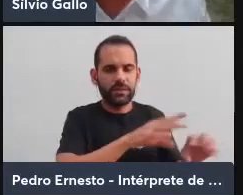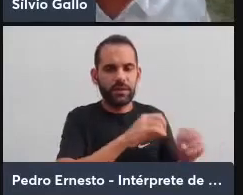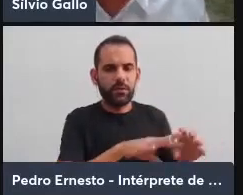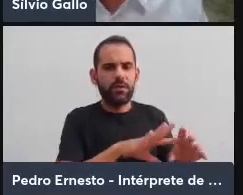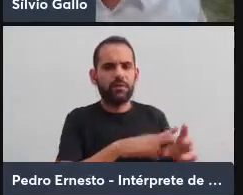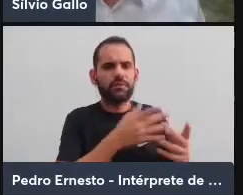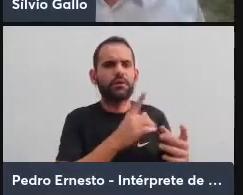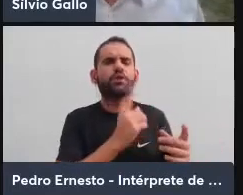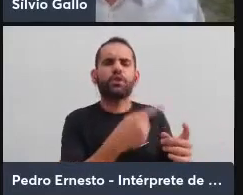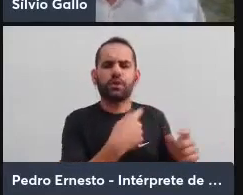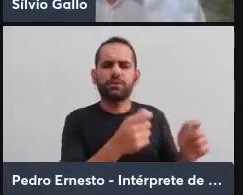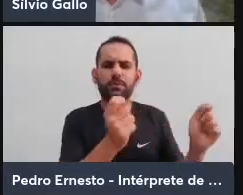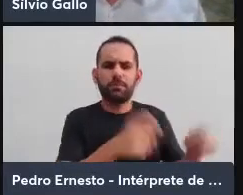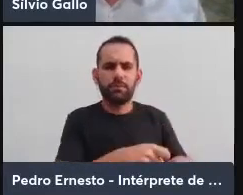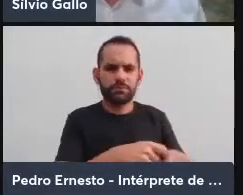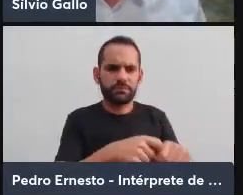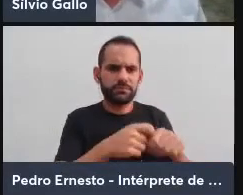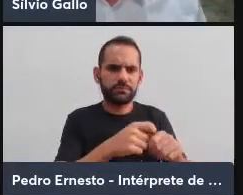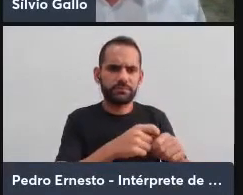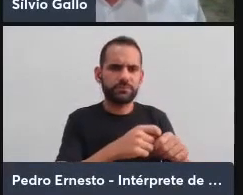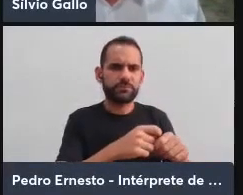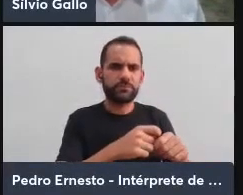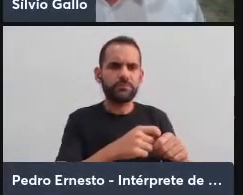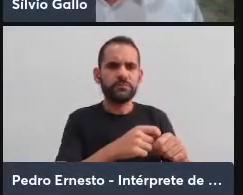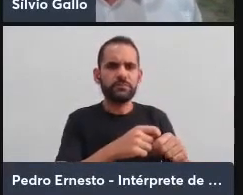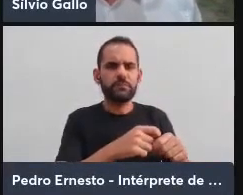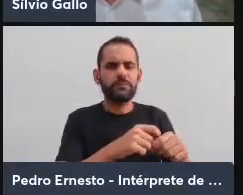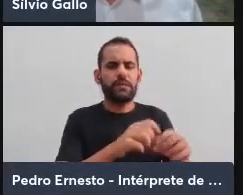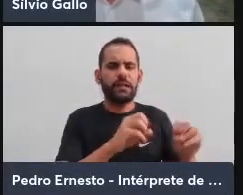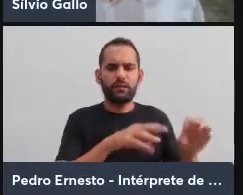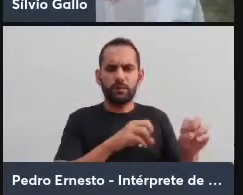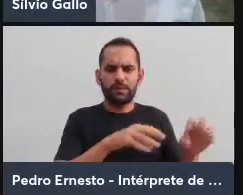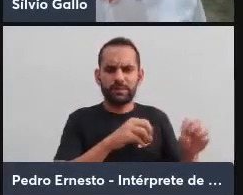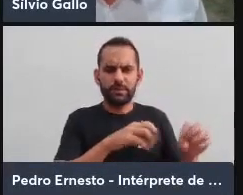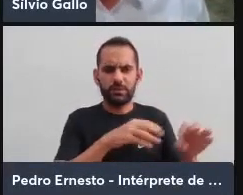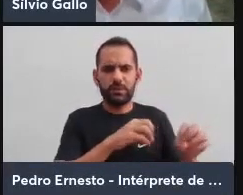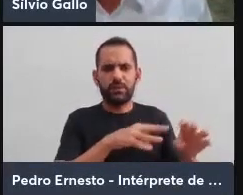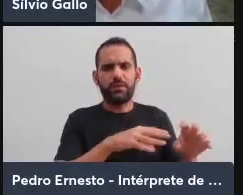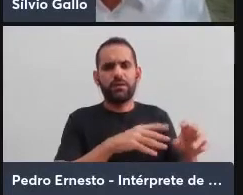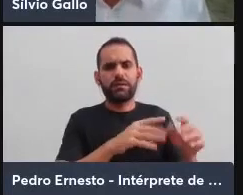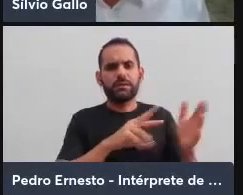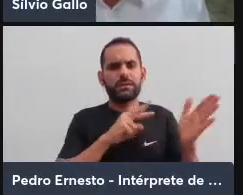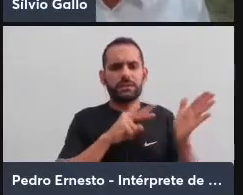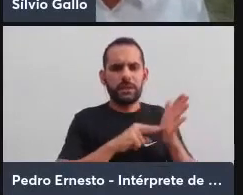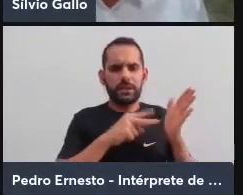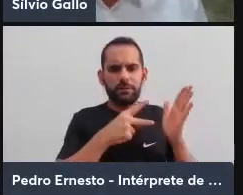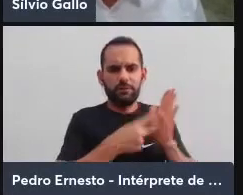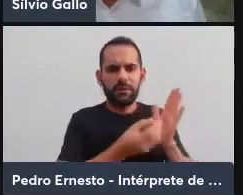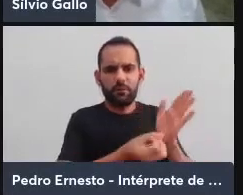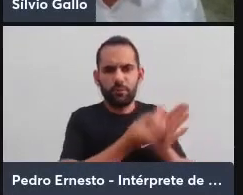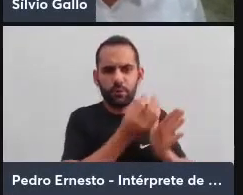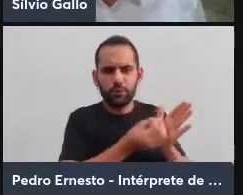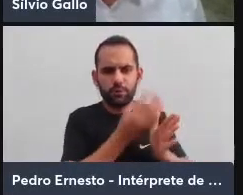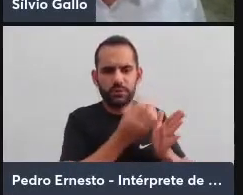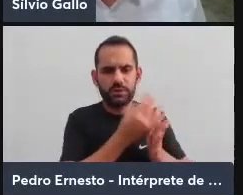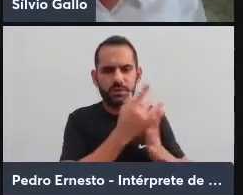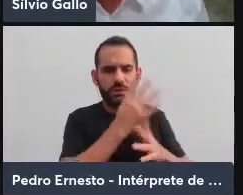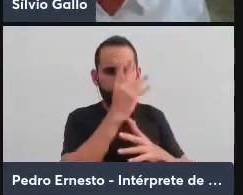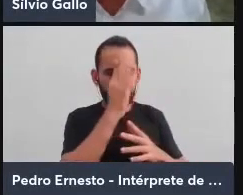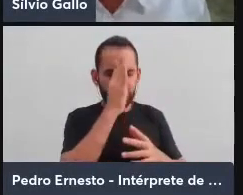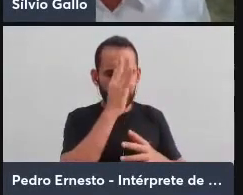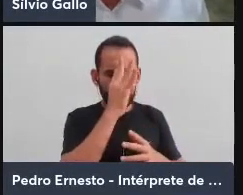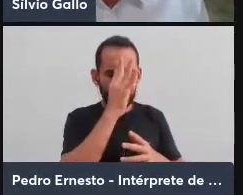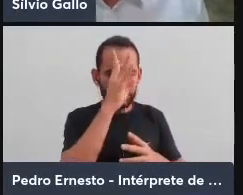anarquizarmos a educação. E anarquizar a educação significa produzir subjetividades